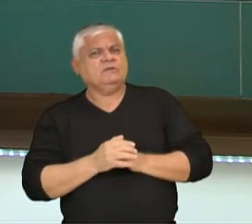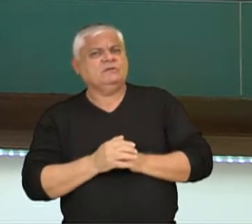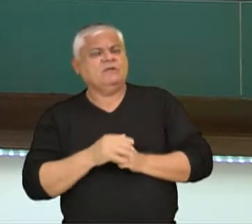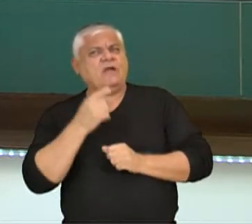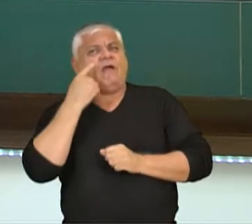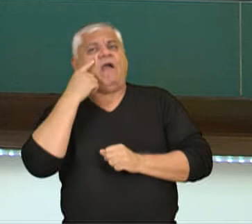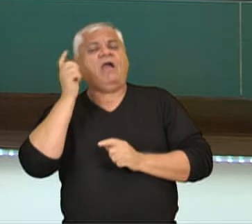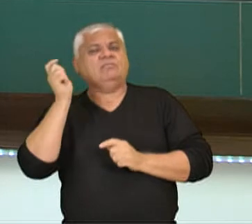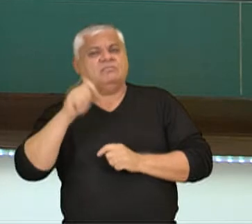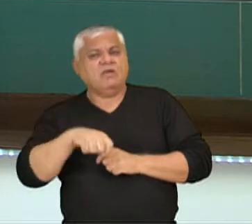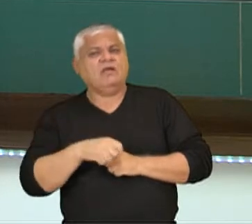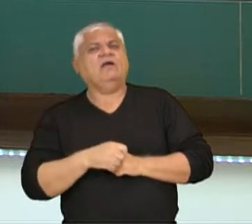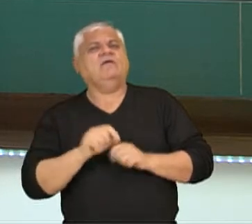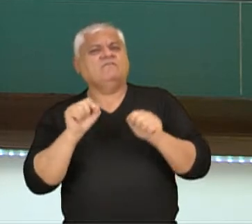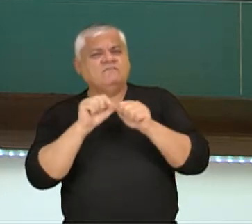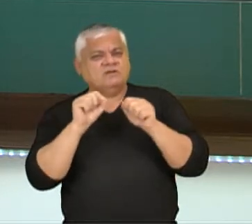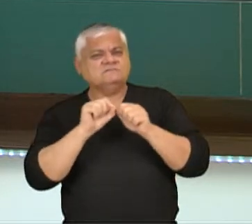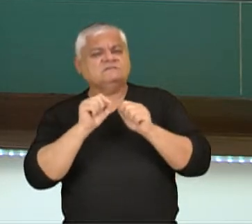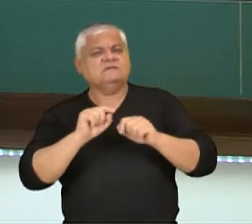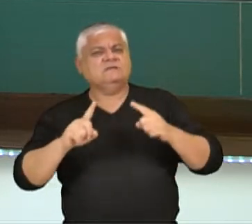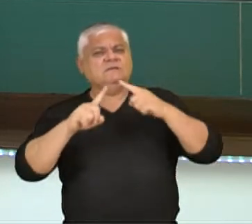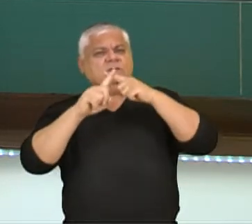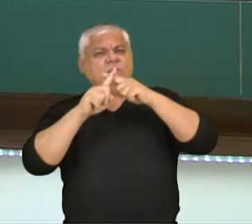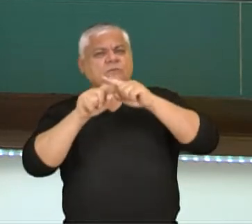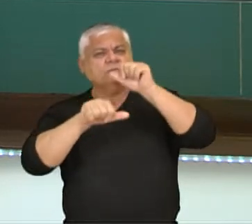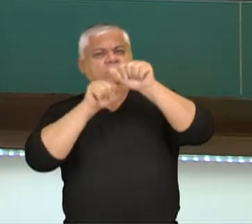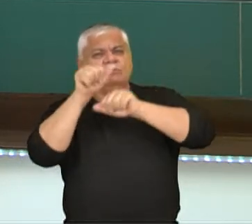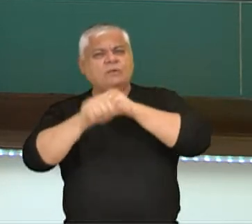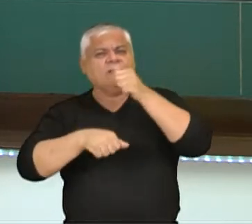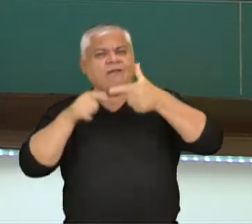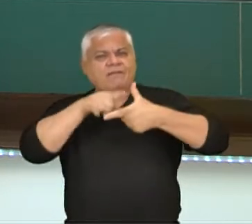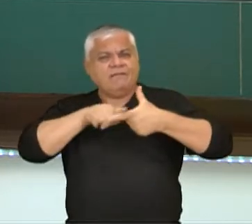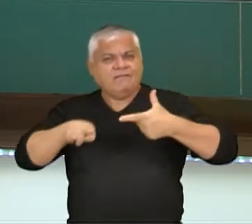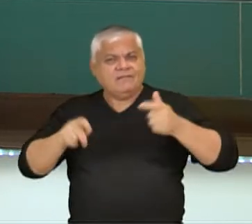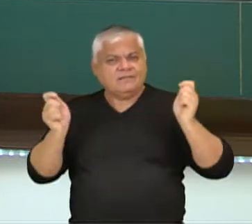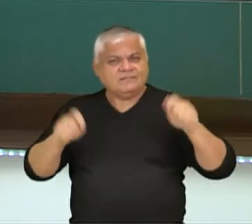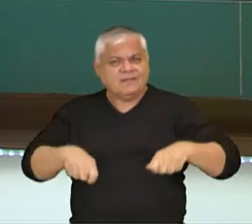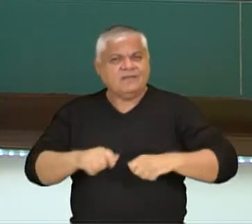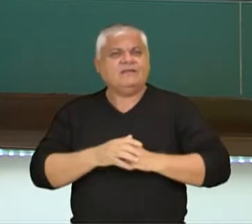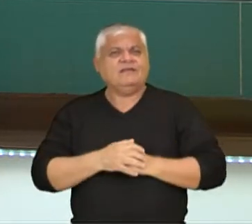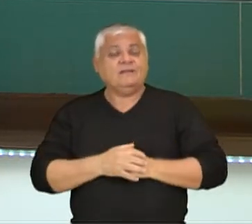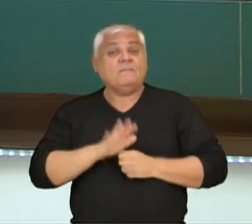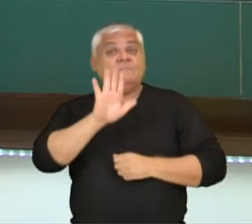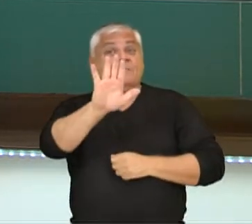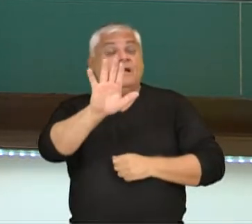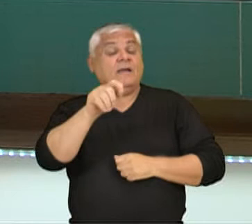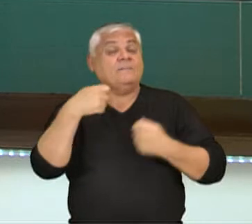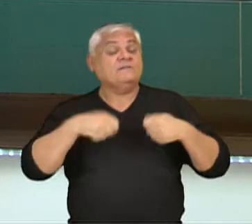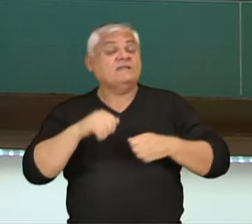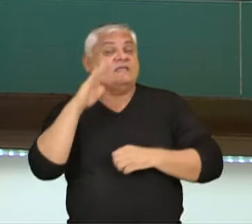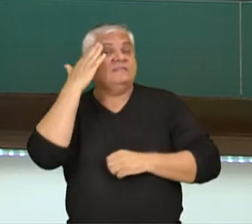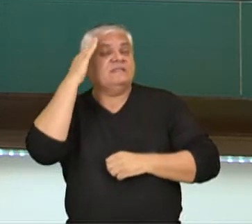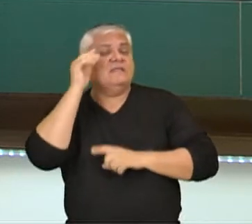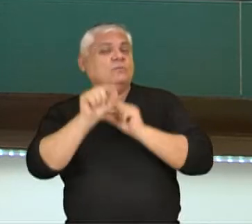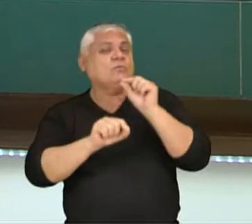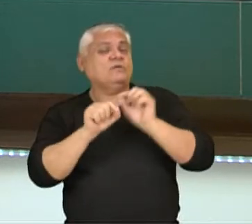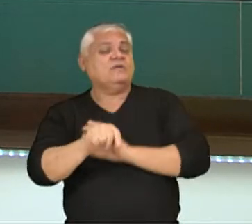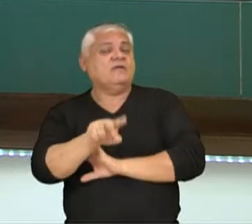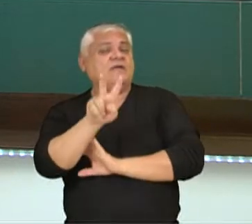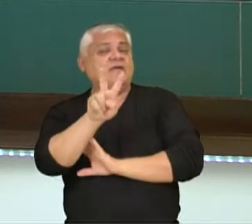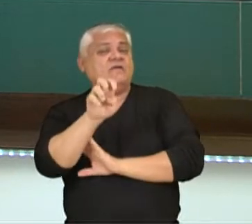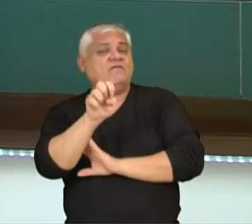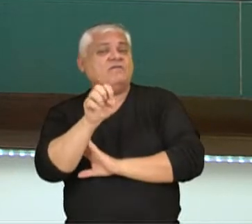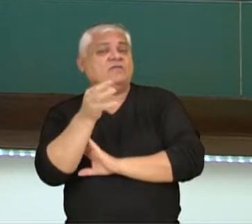equação. Só que para você entender bem essa equação, você tem que ter clareza no que é o vetor. Pense que se você